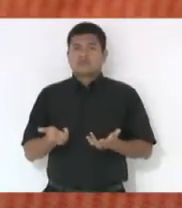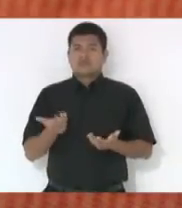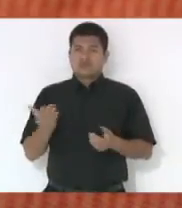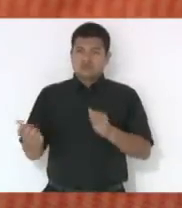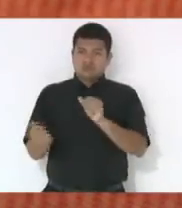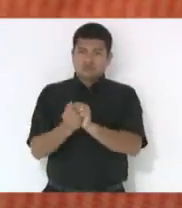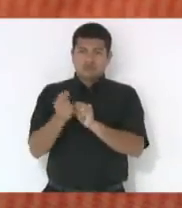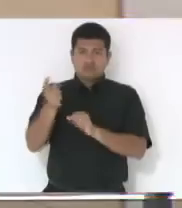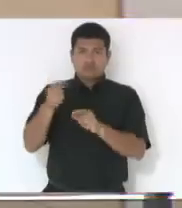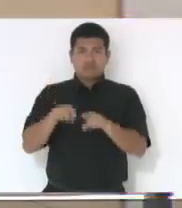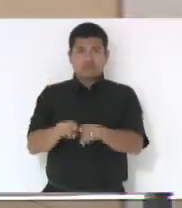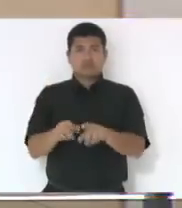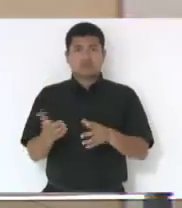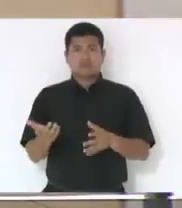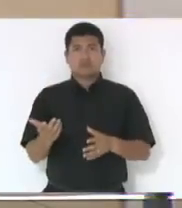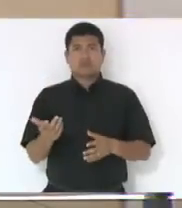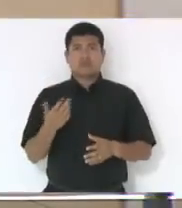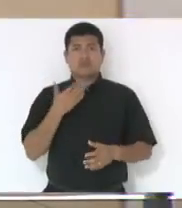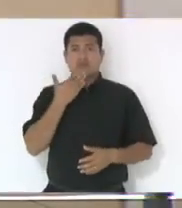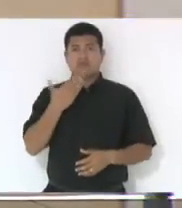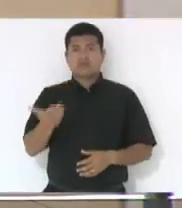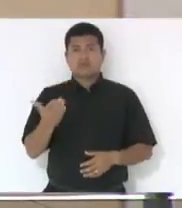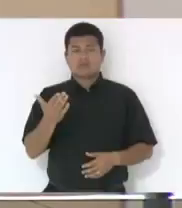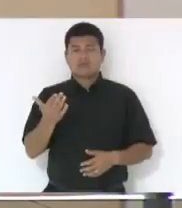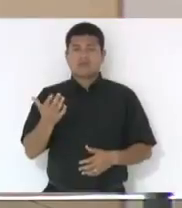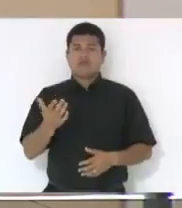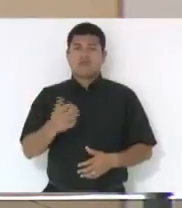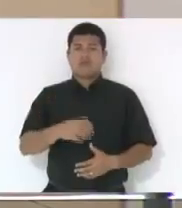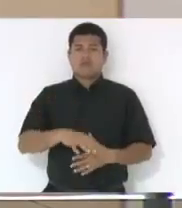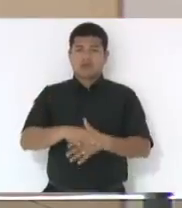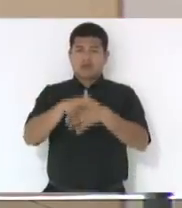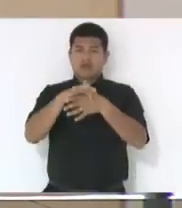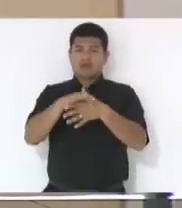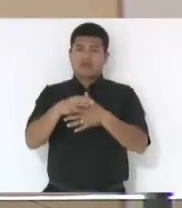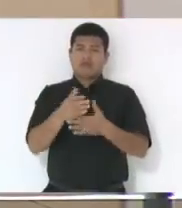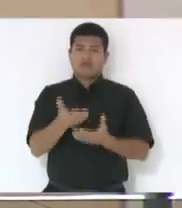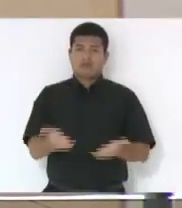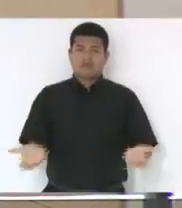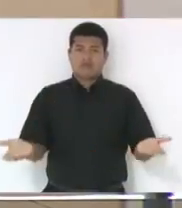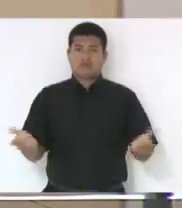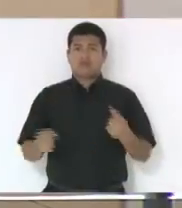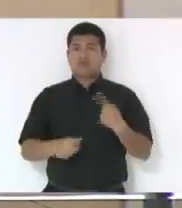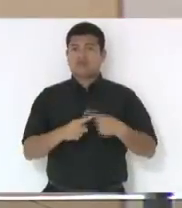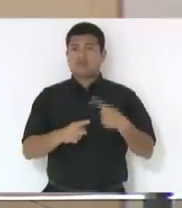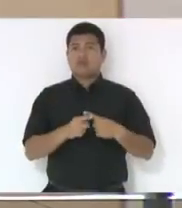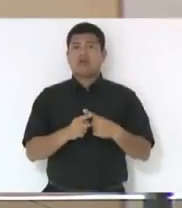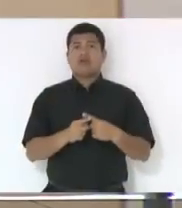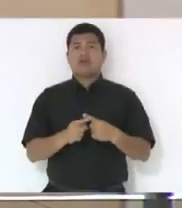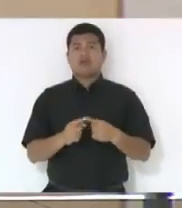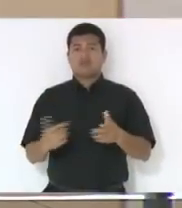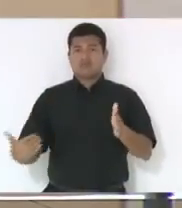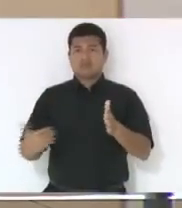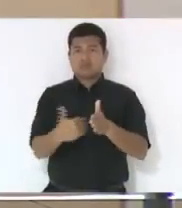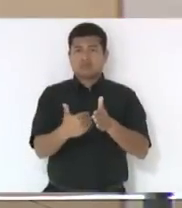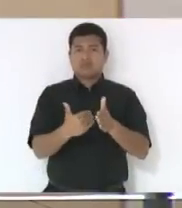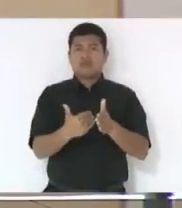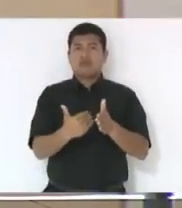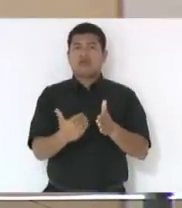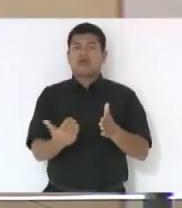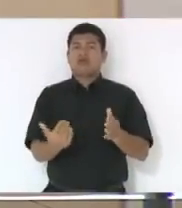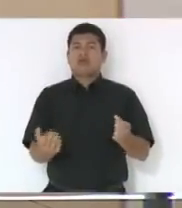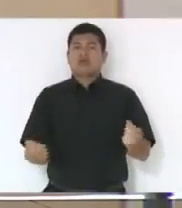excelência. Obrigado. Temos que fazer um apelo aos líderes porque vai chegar o final do ano e nós vamos